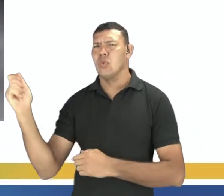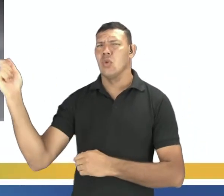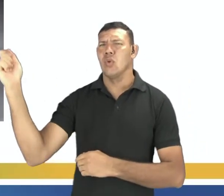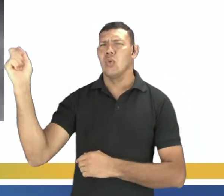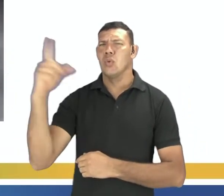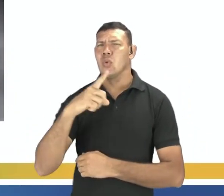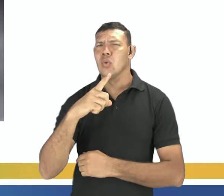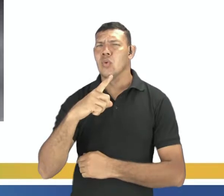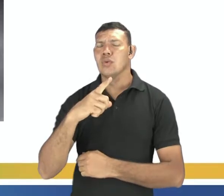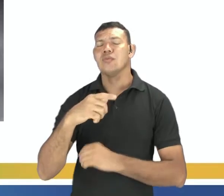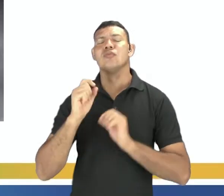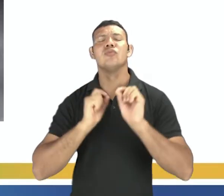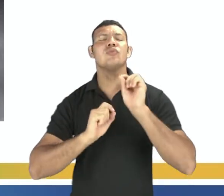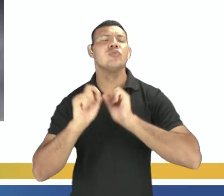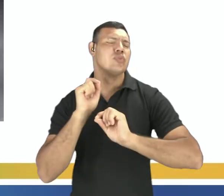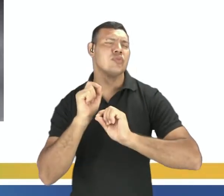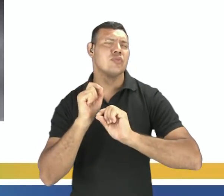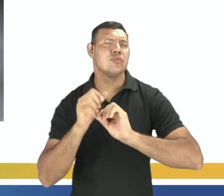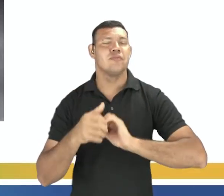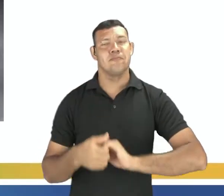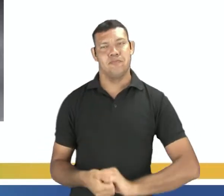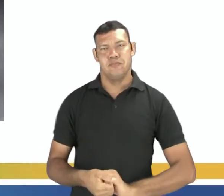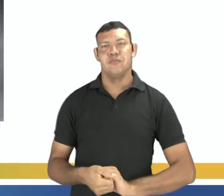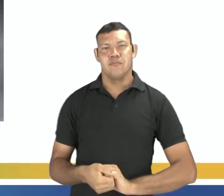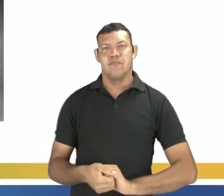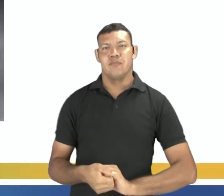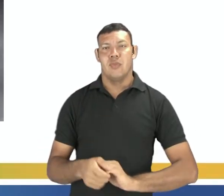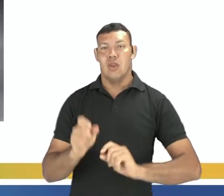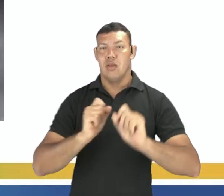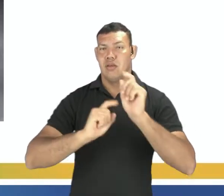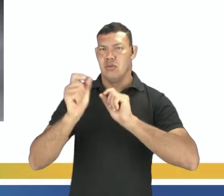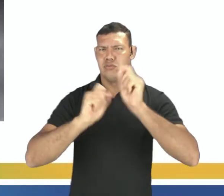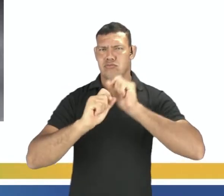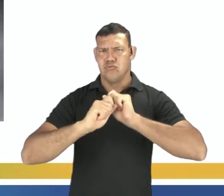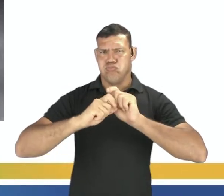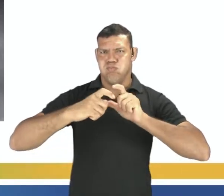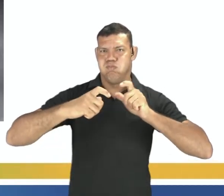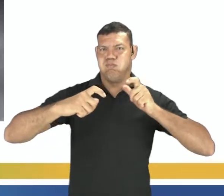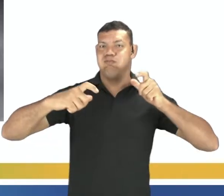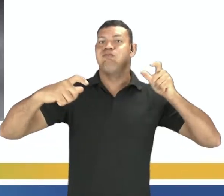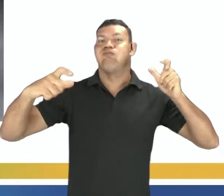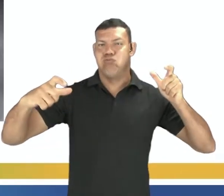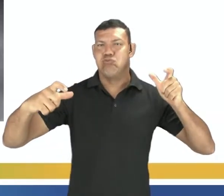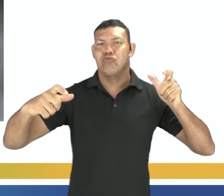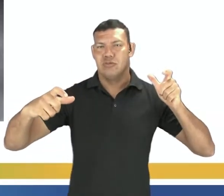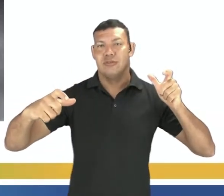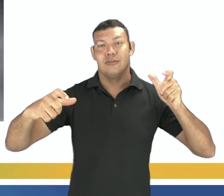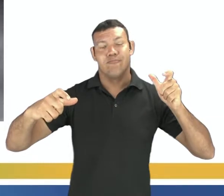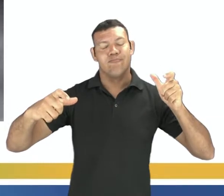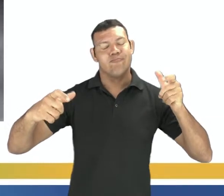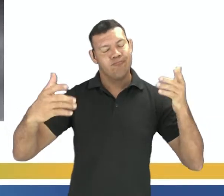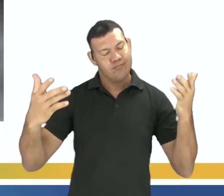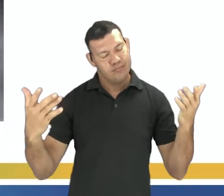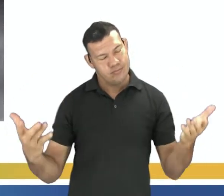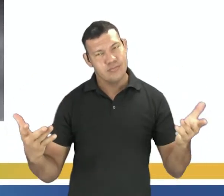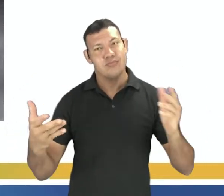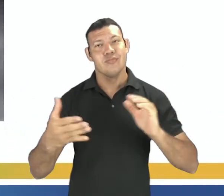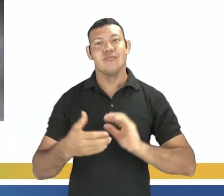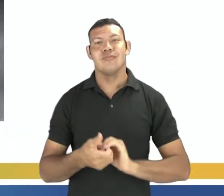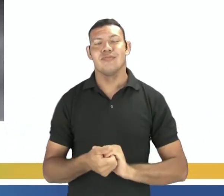O Sol, primeiro que o Sol ele é uma estrela, e o que isso significa? Por ele ser uma estrela,